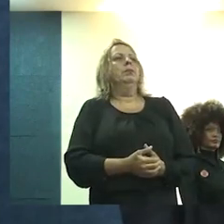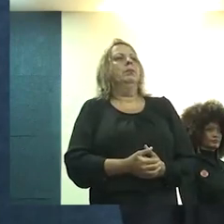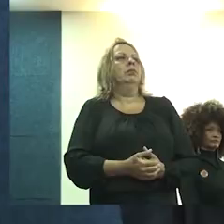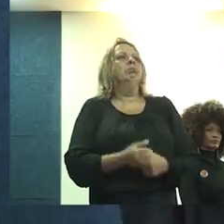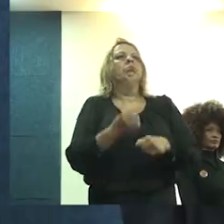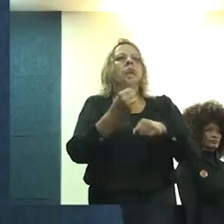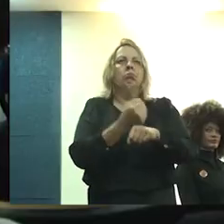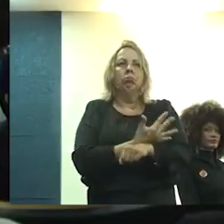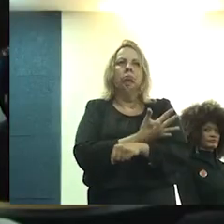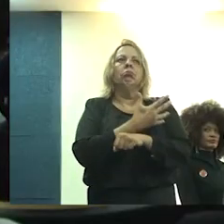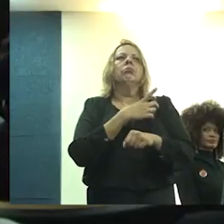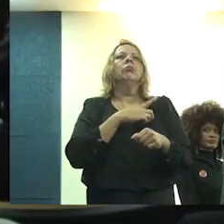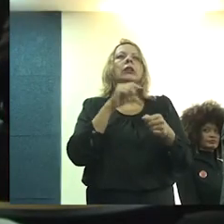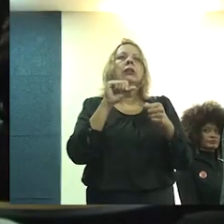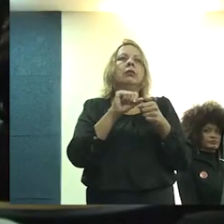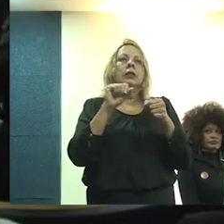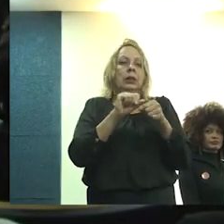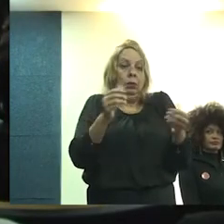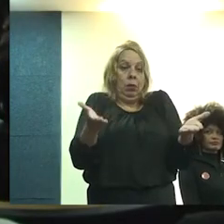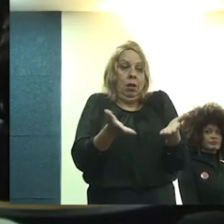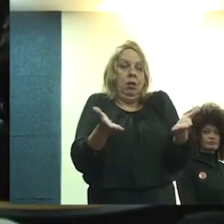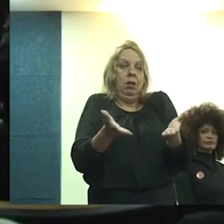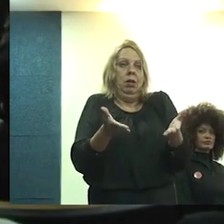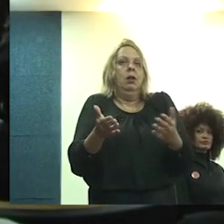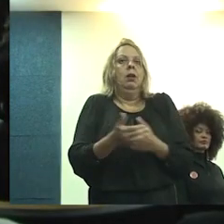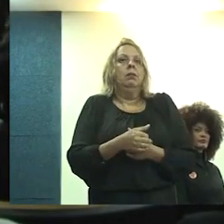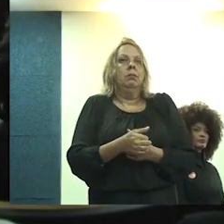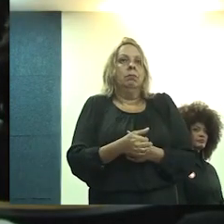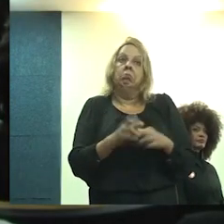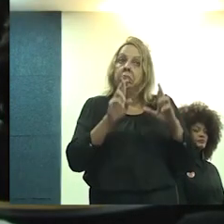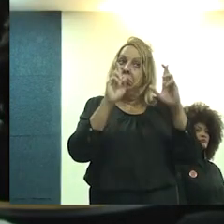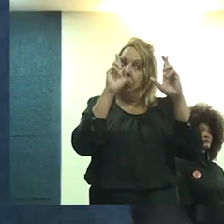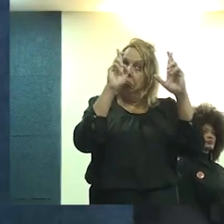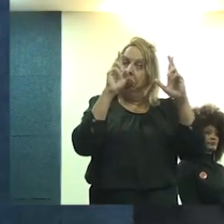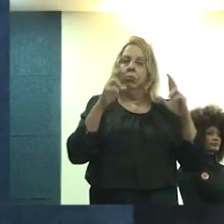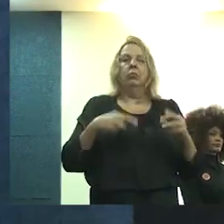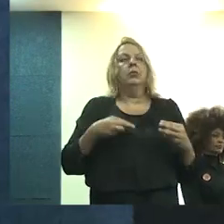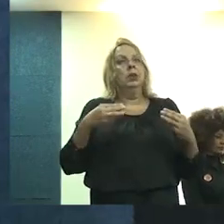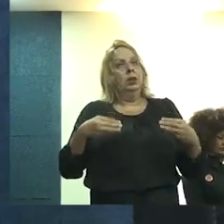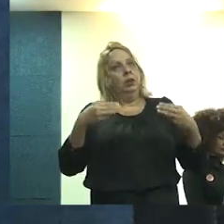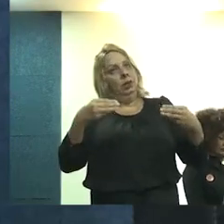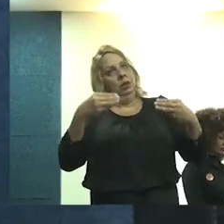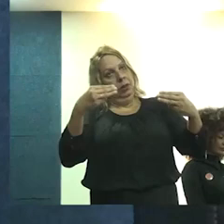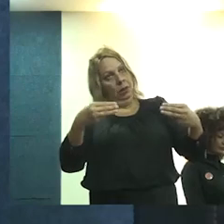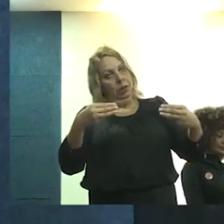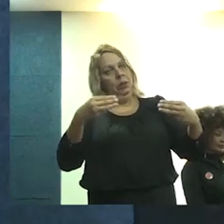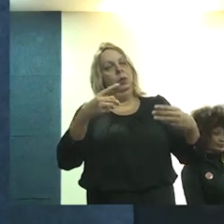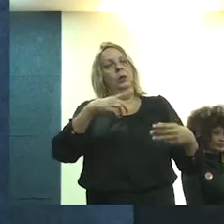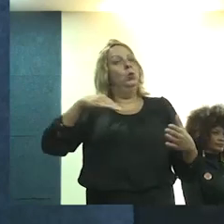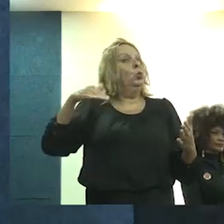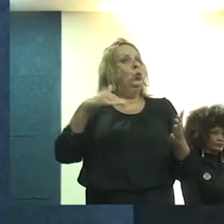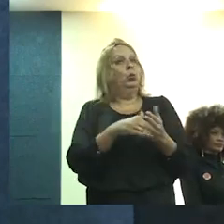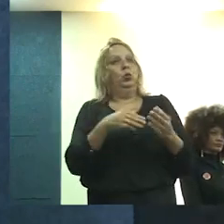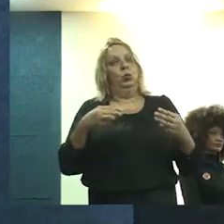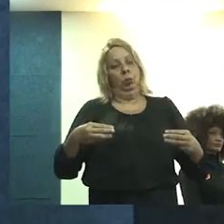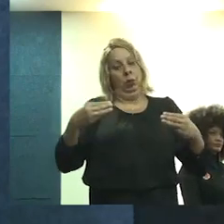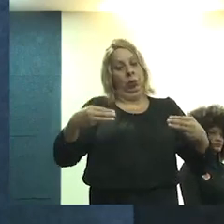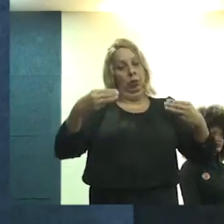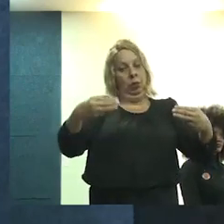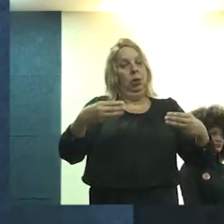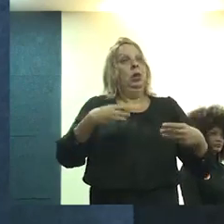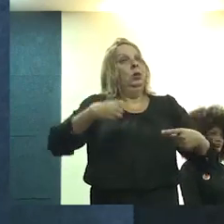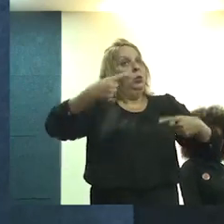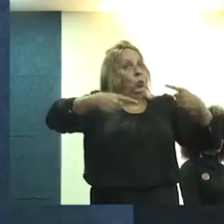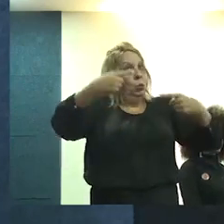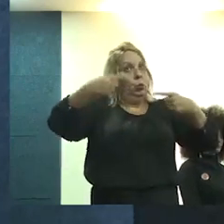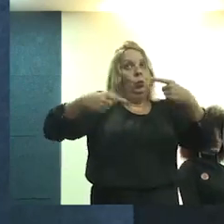É muito emocionante ver o que está se fazendo aqui e eu espero, sim, que os ministérios nossos, todos os nossos ministérios,